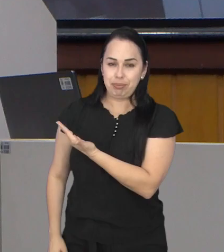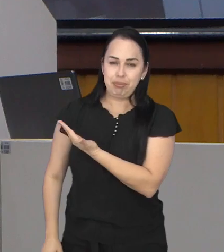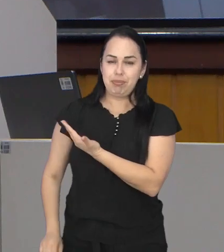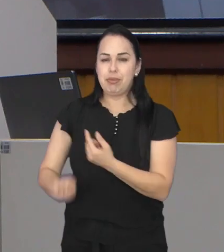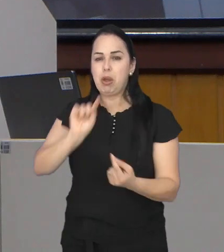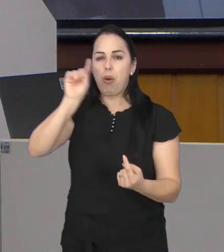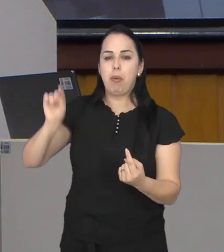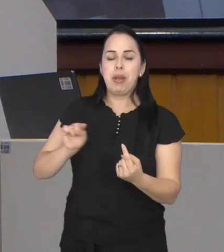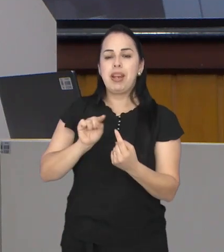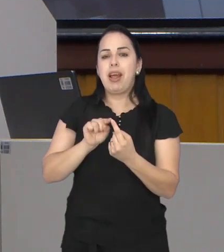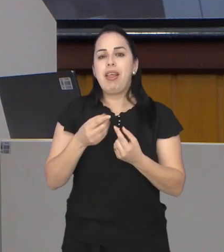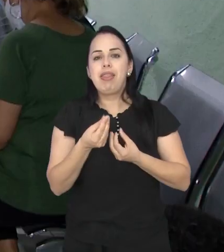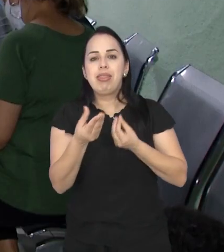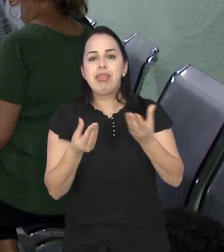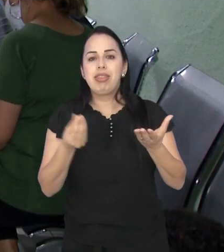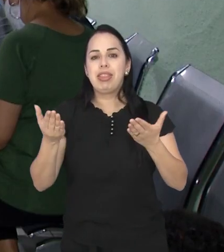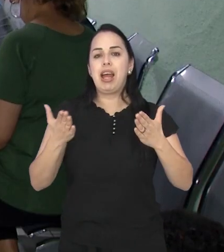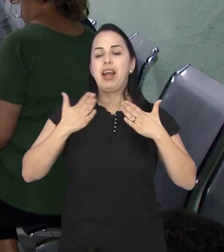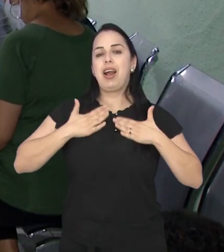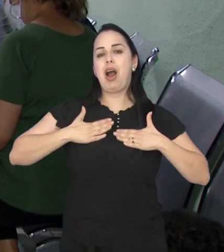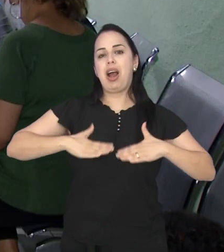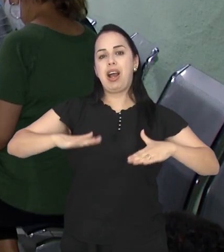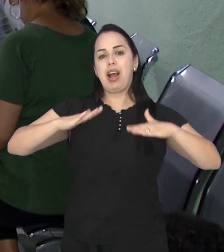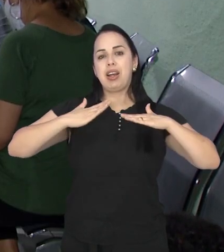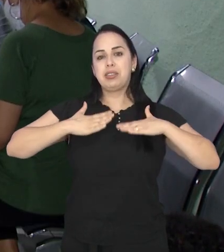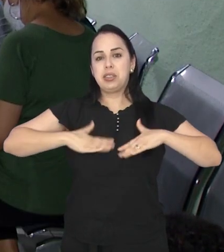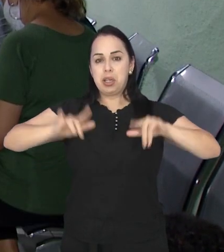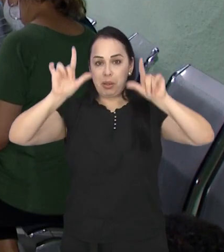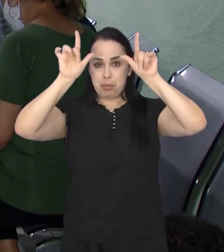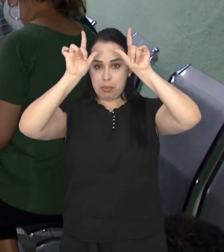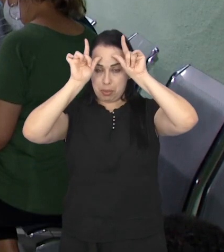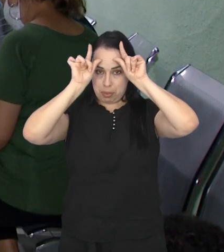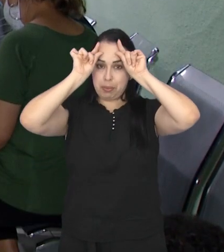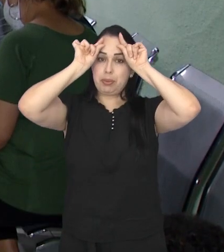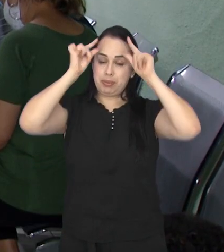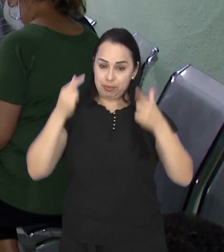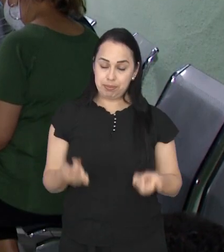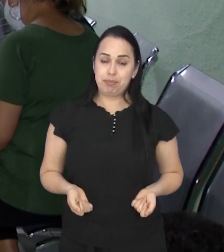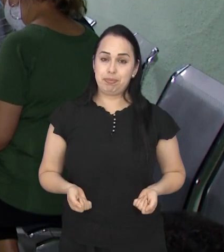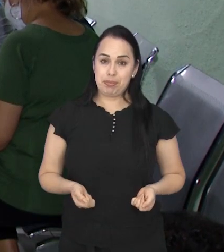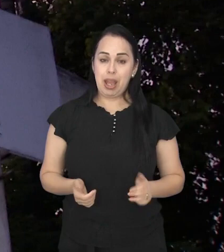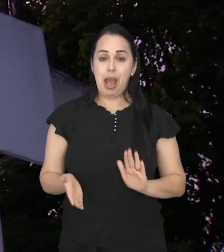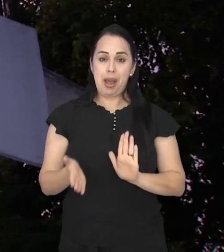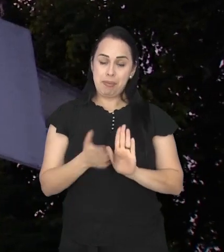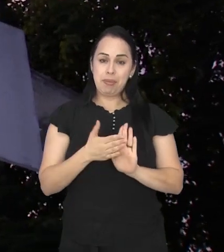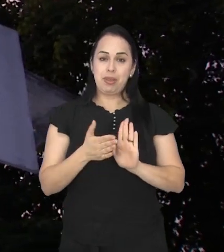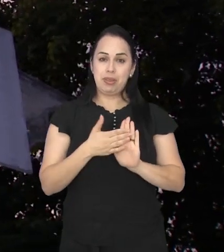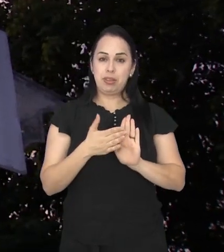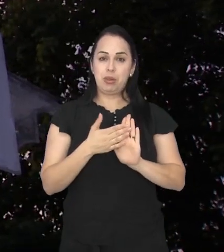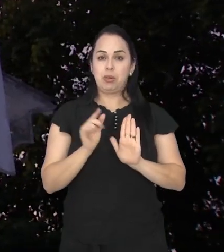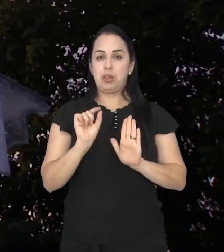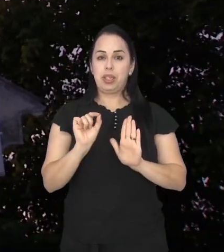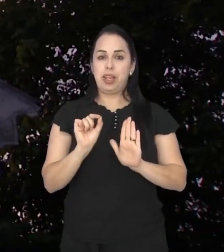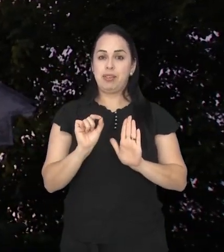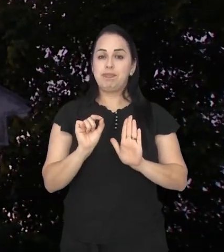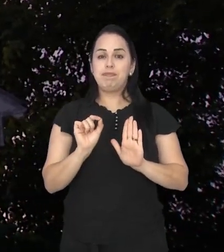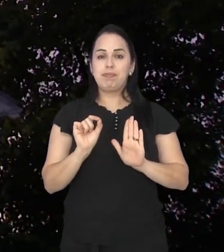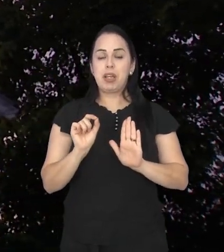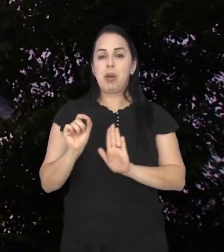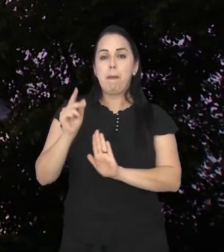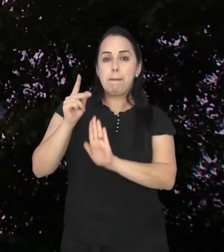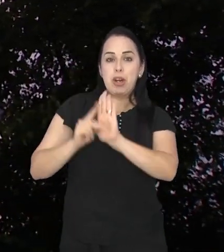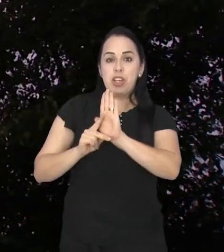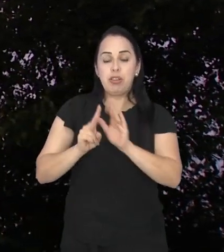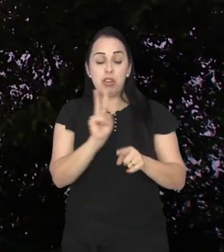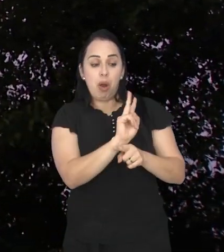Academia, pretende levar mais tranquilidade para os usuários do sistema de saúde. A proposta institui